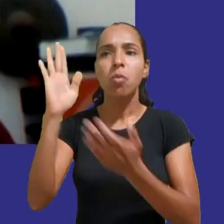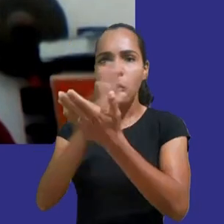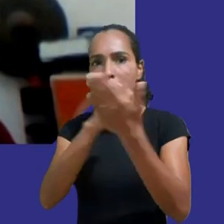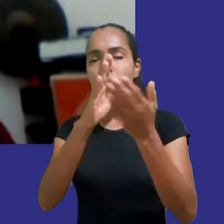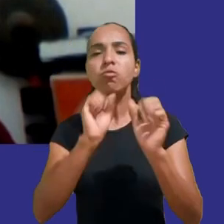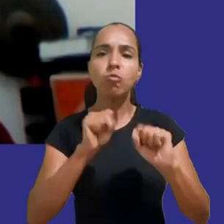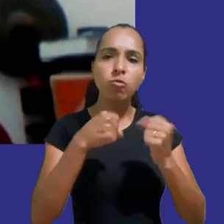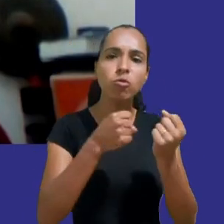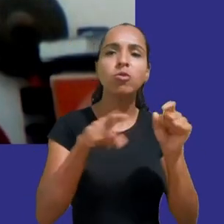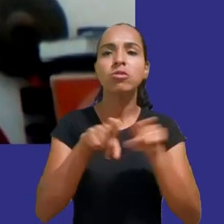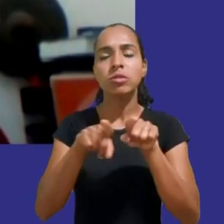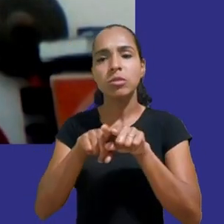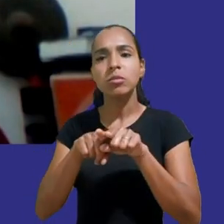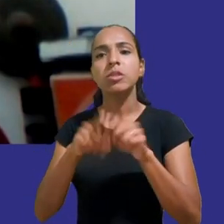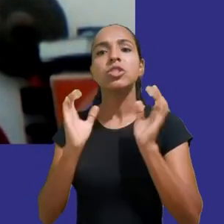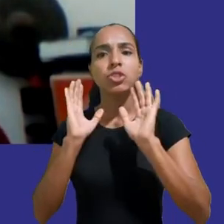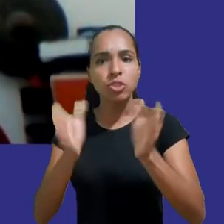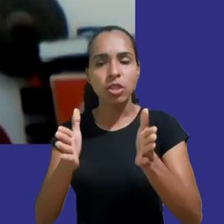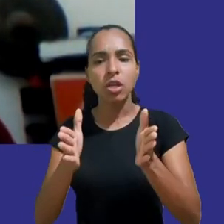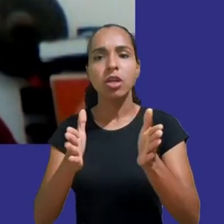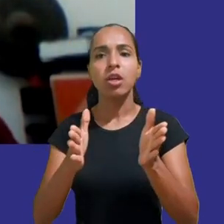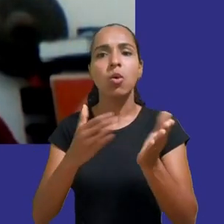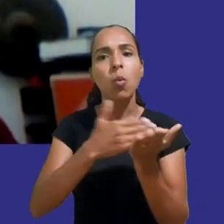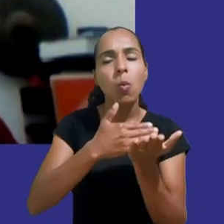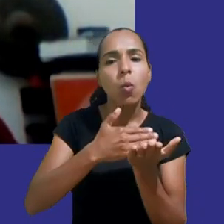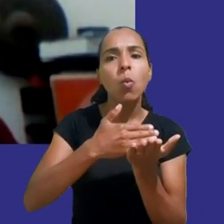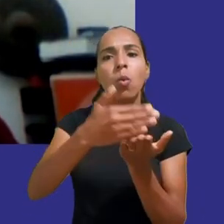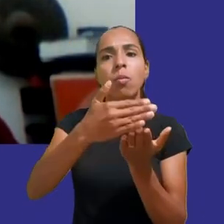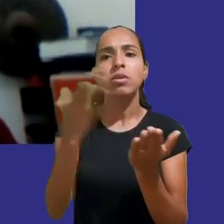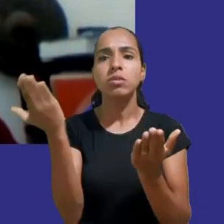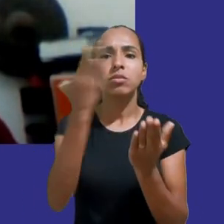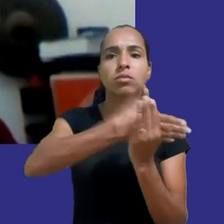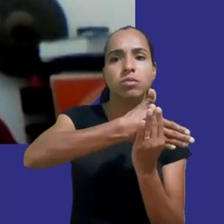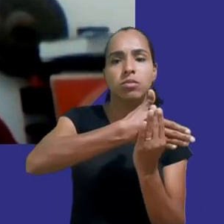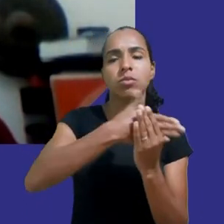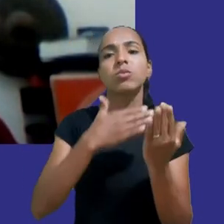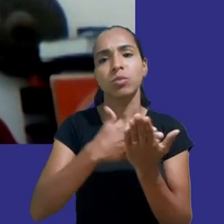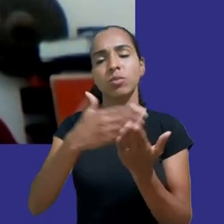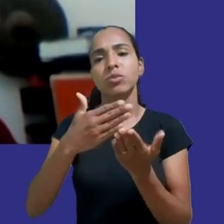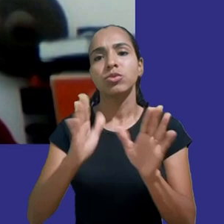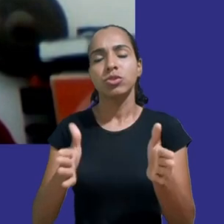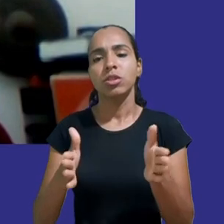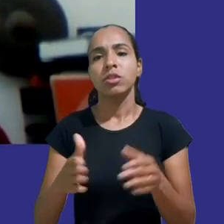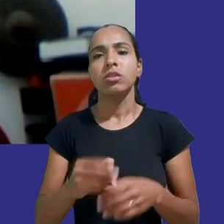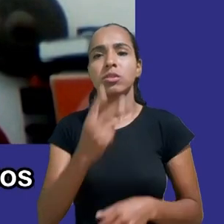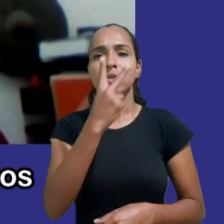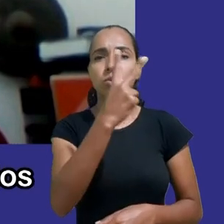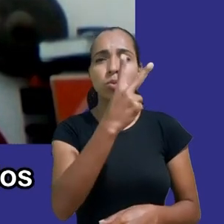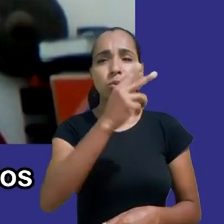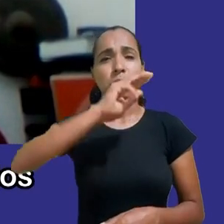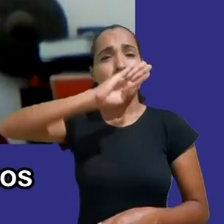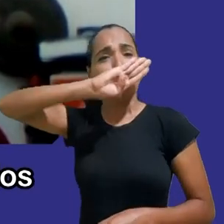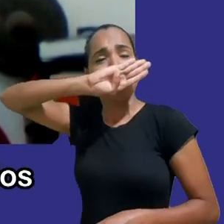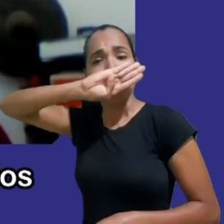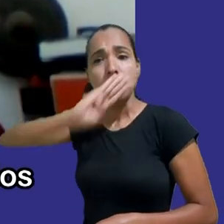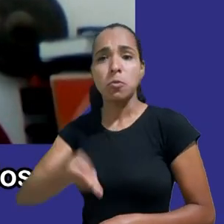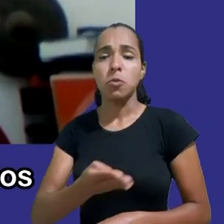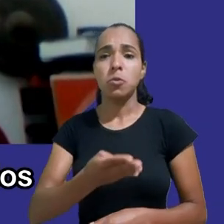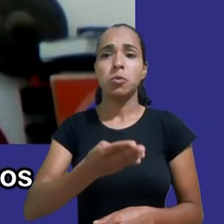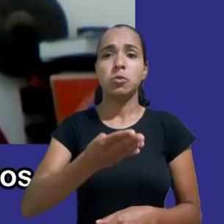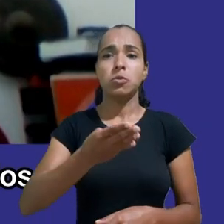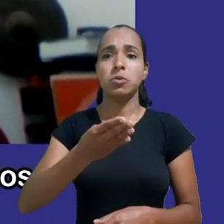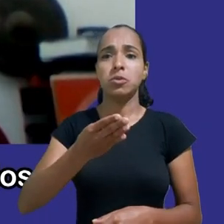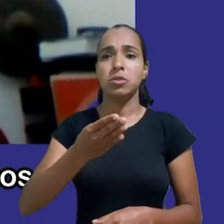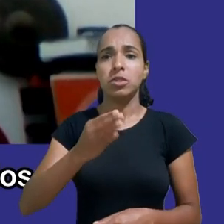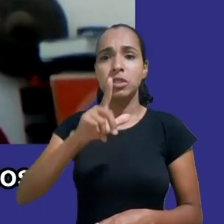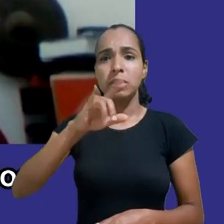contra eles trata-se de uma indenização no valor de 2 bilhões e meio de libras que será dividida igualmente entre todas as